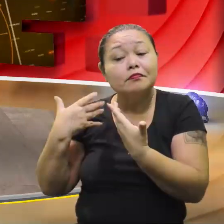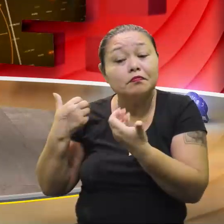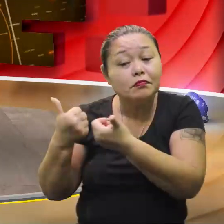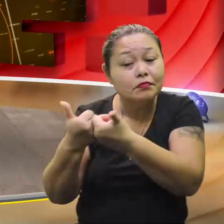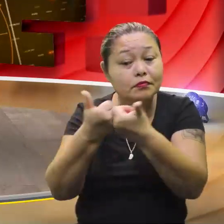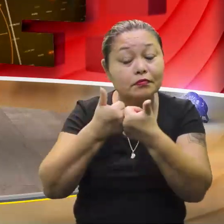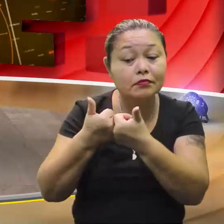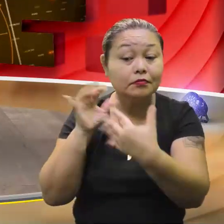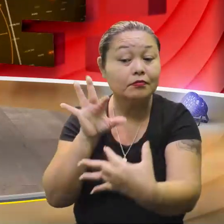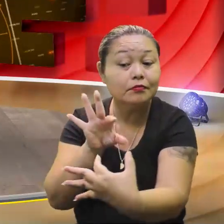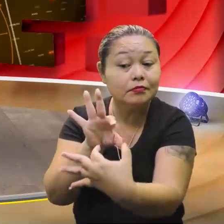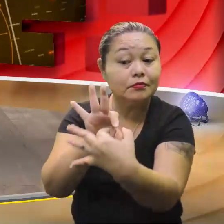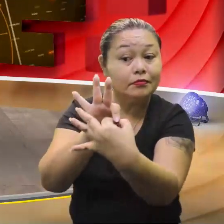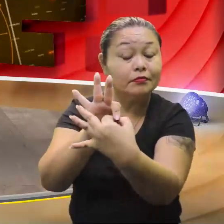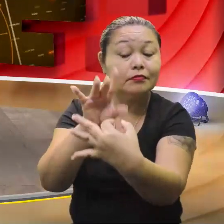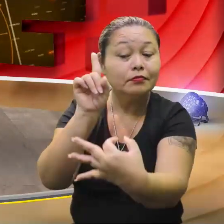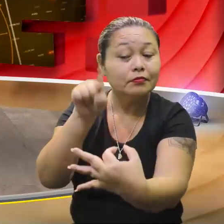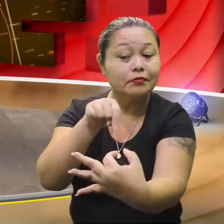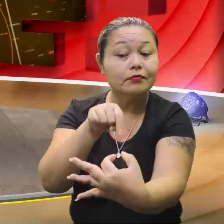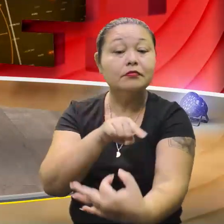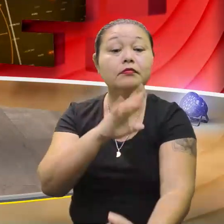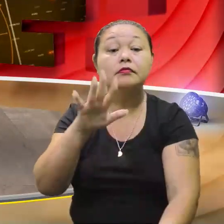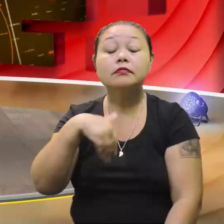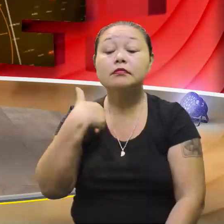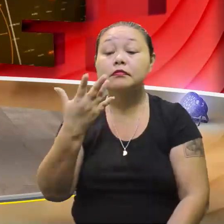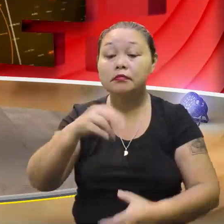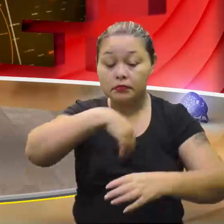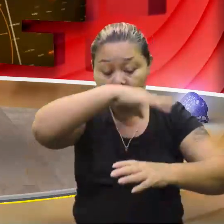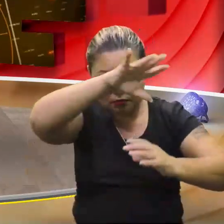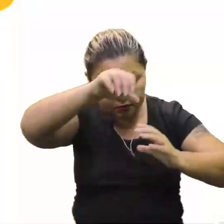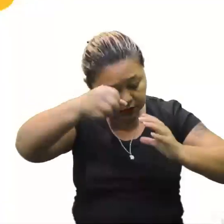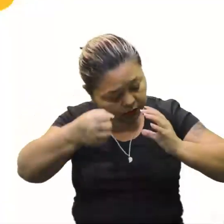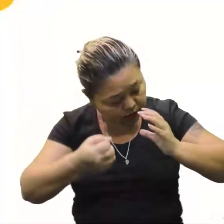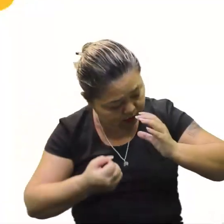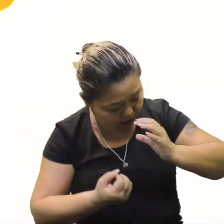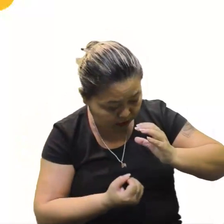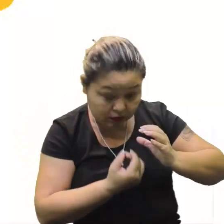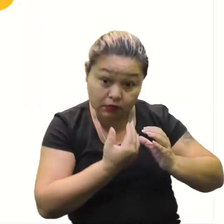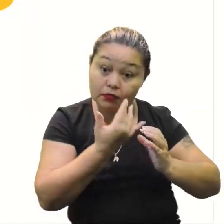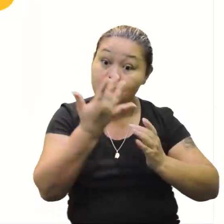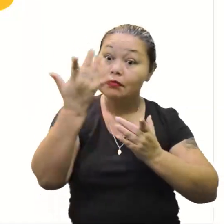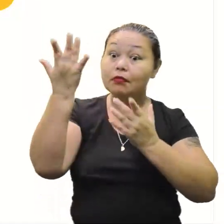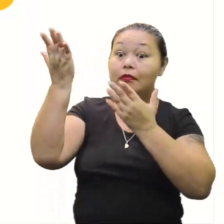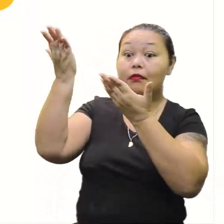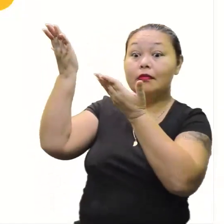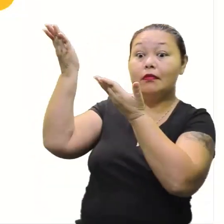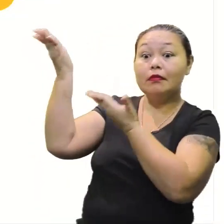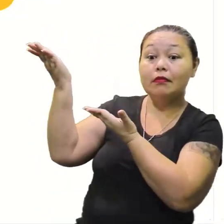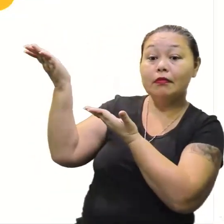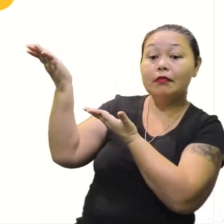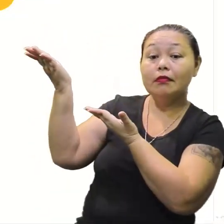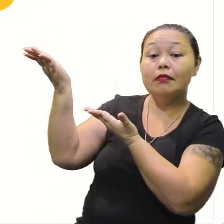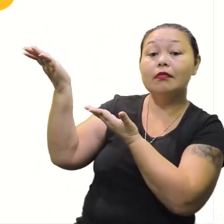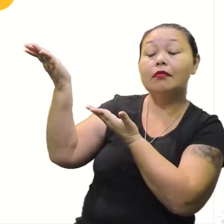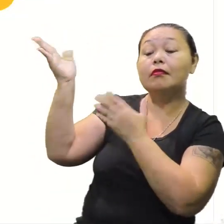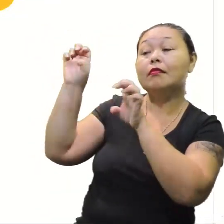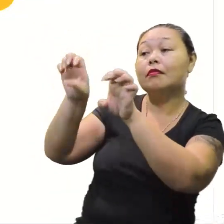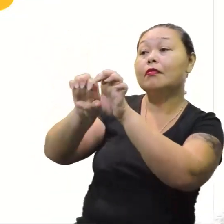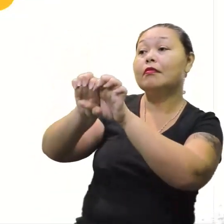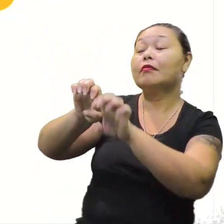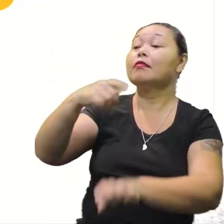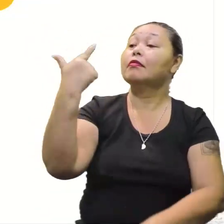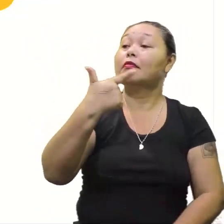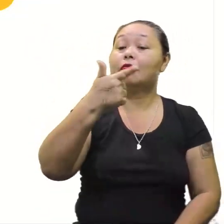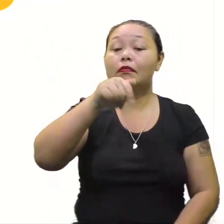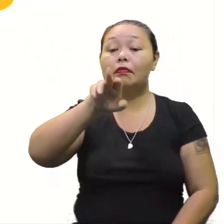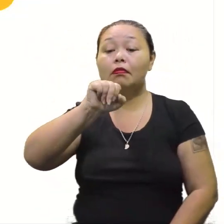pertinho, mais conectado. Isso mesmo. E saindo da cartola, vamos ver qual é o assunto de hoje, então? A equação do segundo grau.